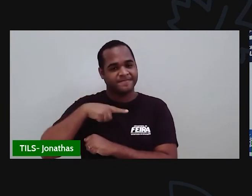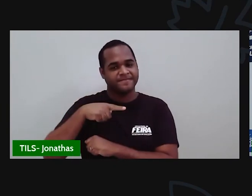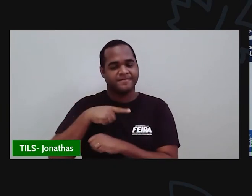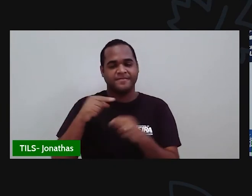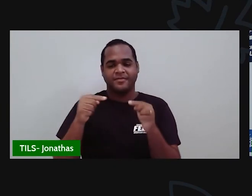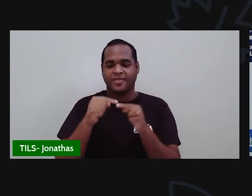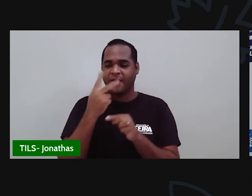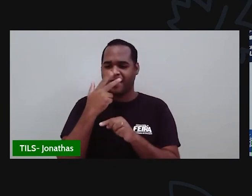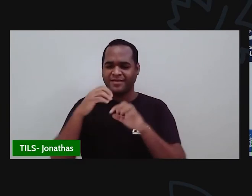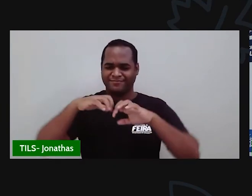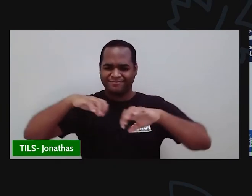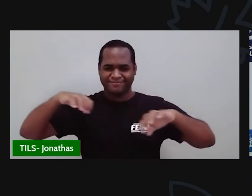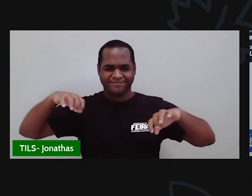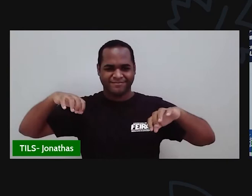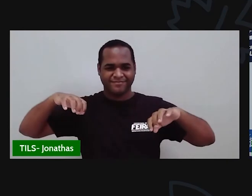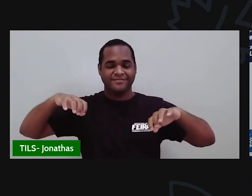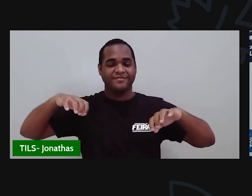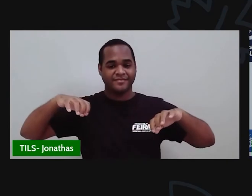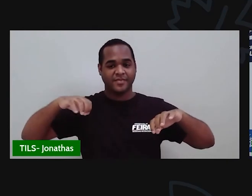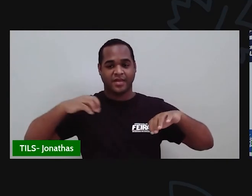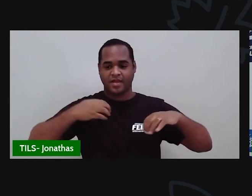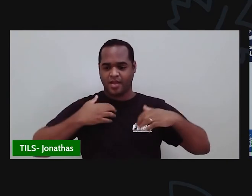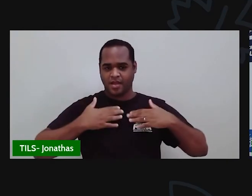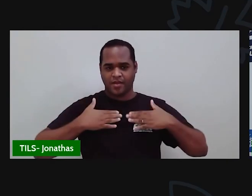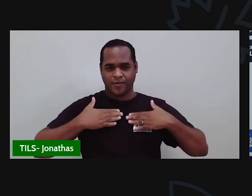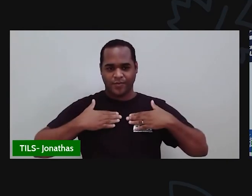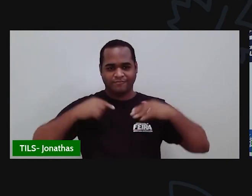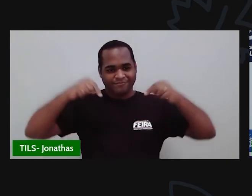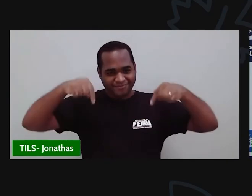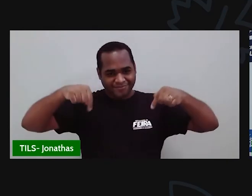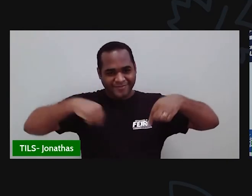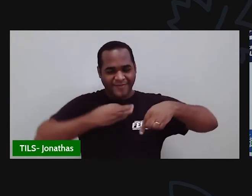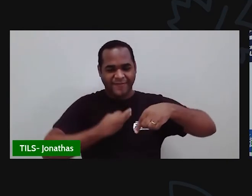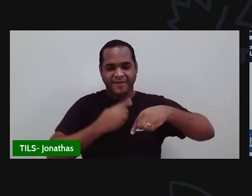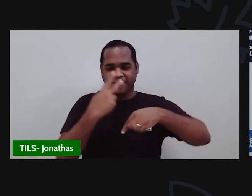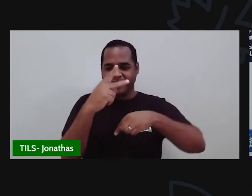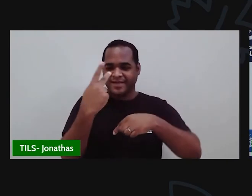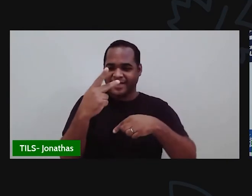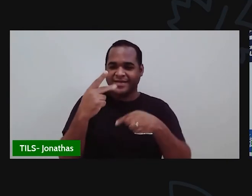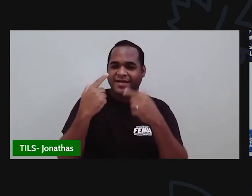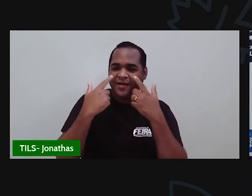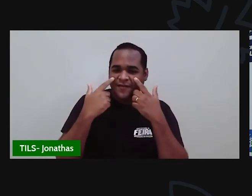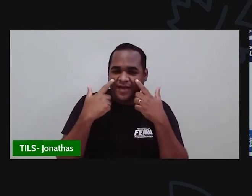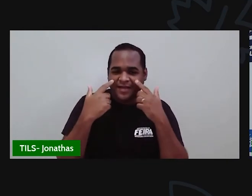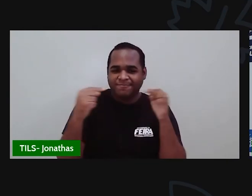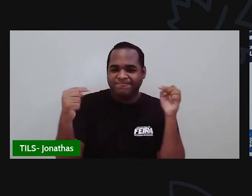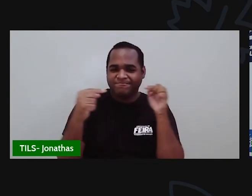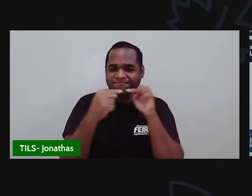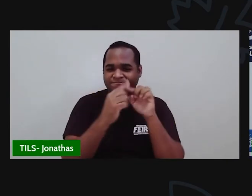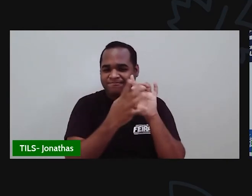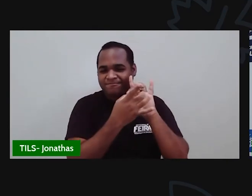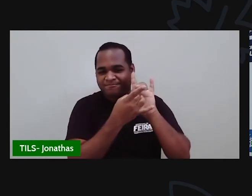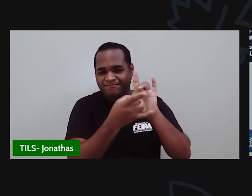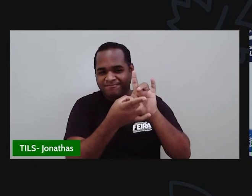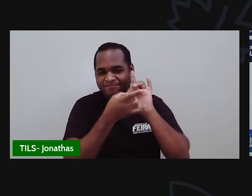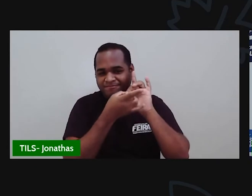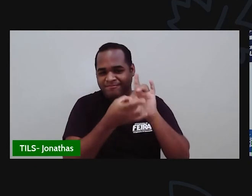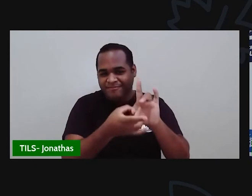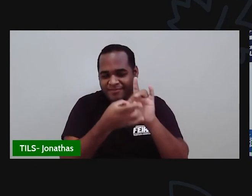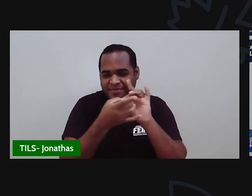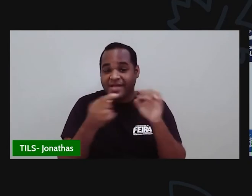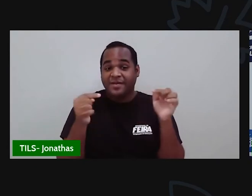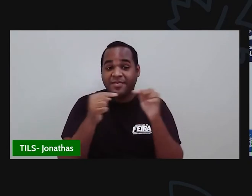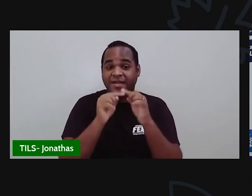ainda que separados, né? Mas eu aqui, você aí, numa mesma sintonia, sintonizados aí no mesmo